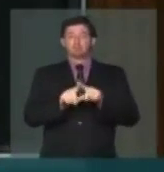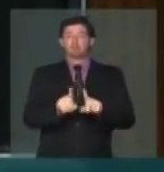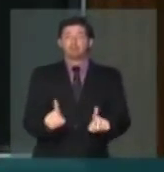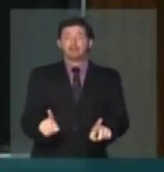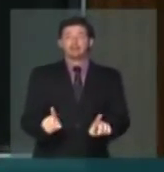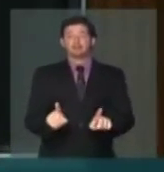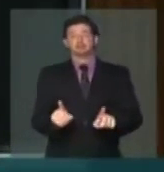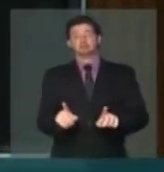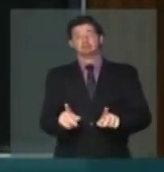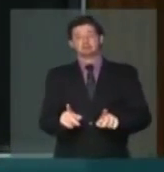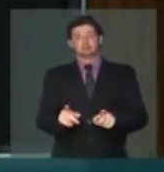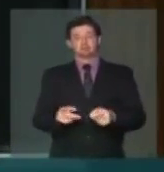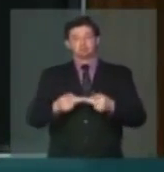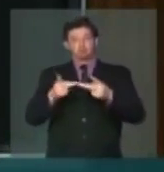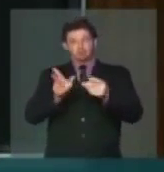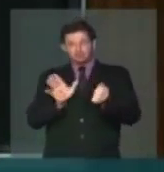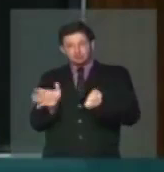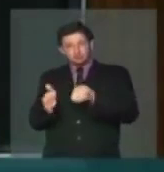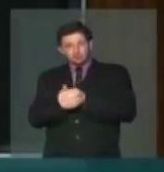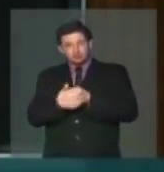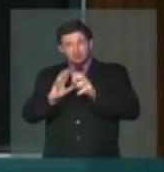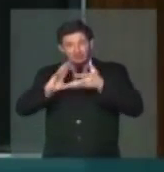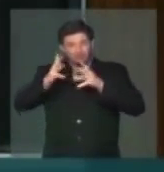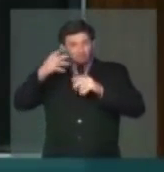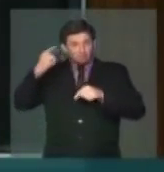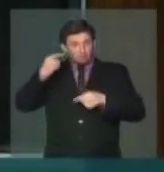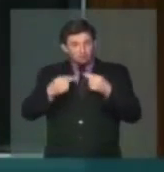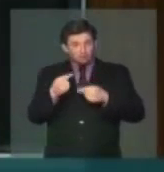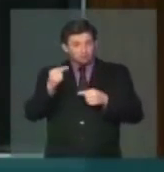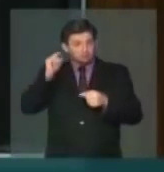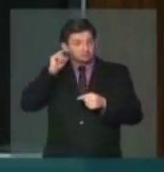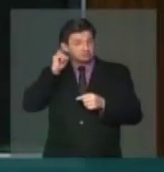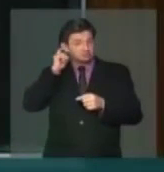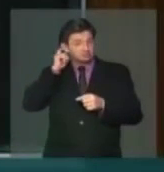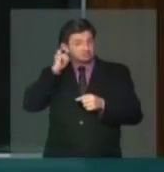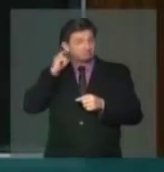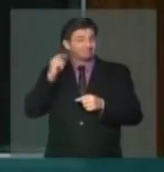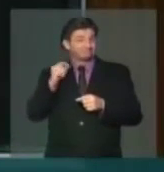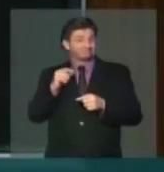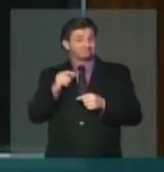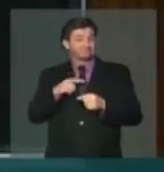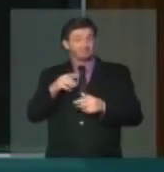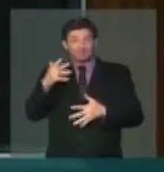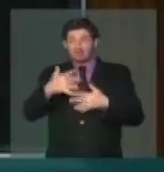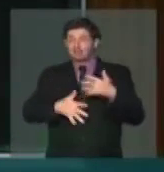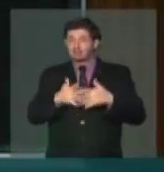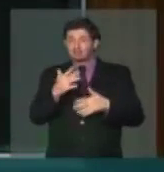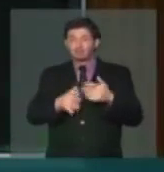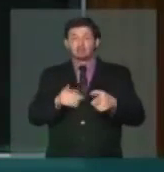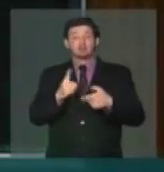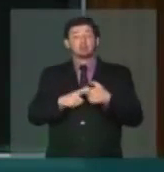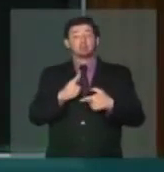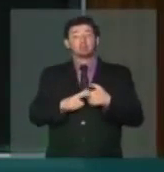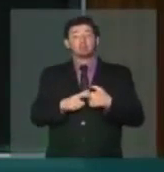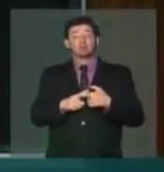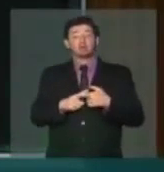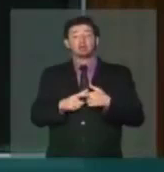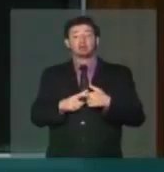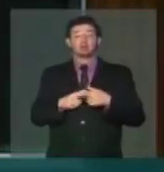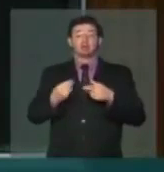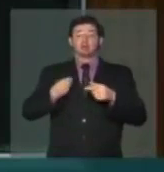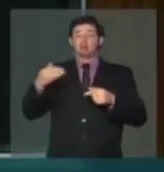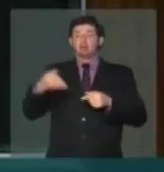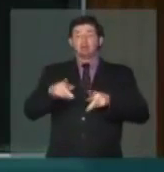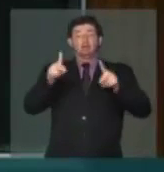o tema de fundo desta reforma política está profundamente comprometido porque ela não tem a